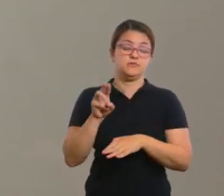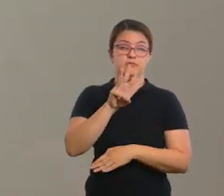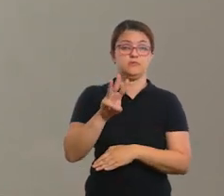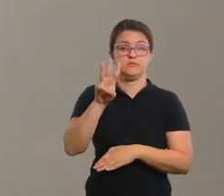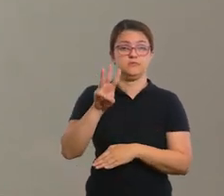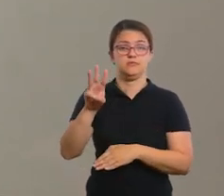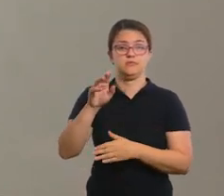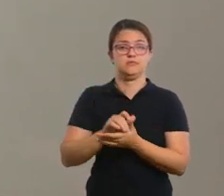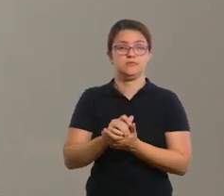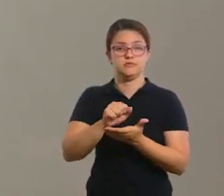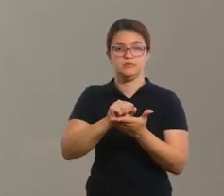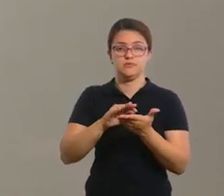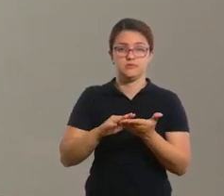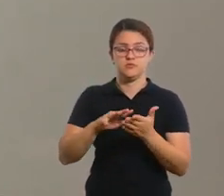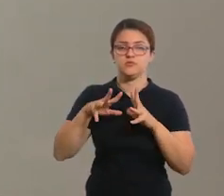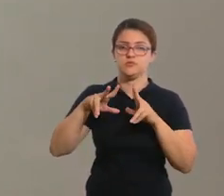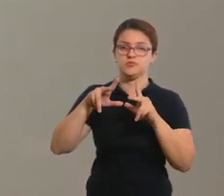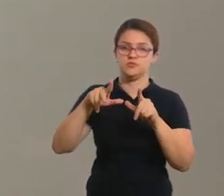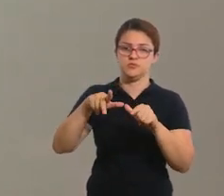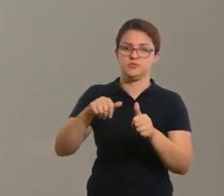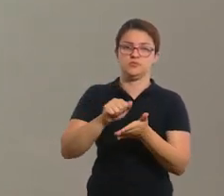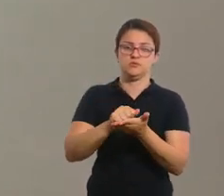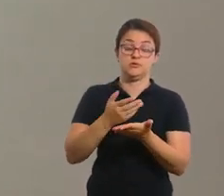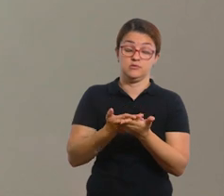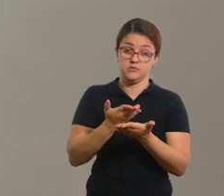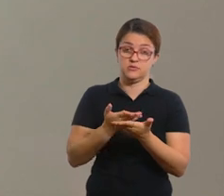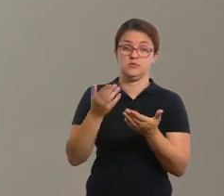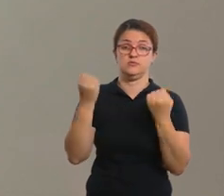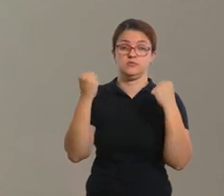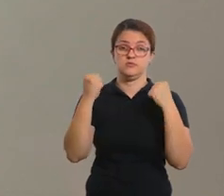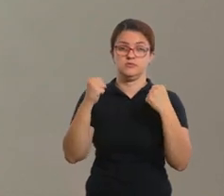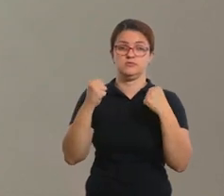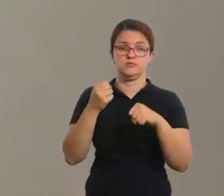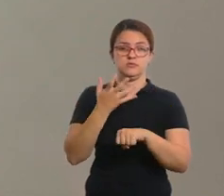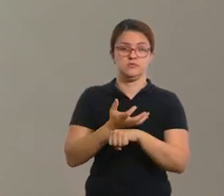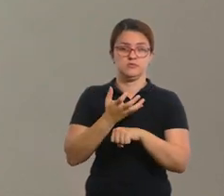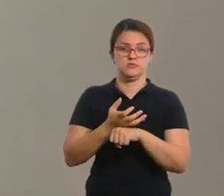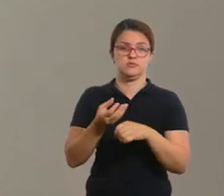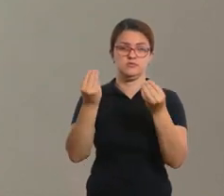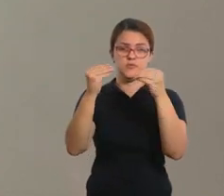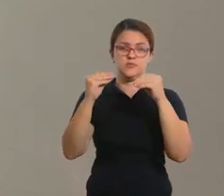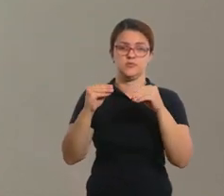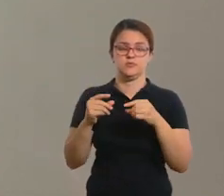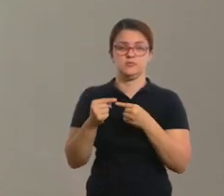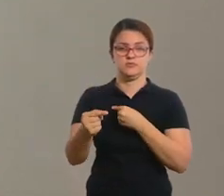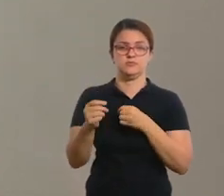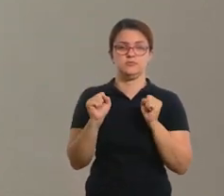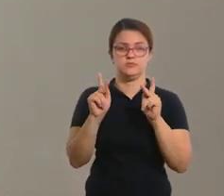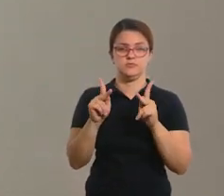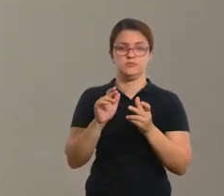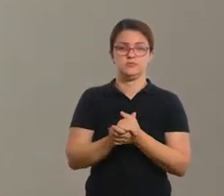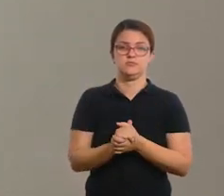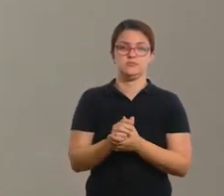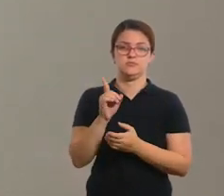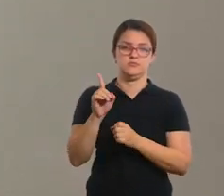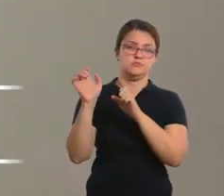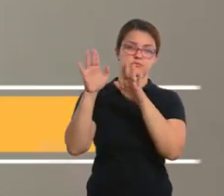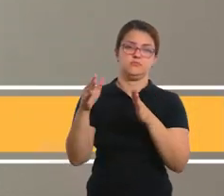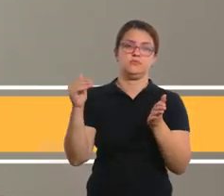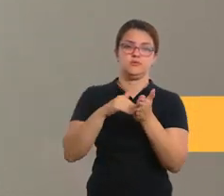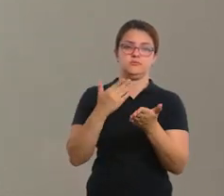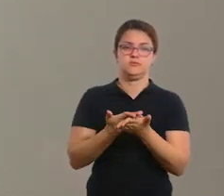acompanhem o link Missão de Casa, que lá tem todas as aulas de Educação Física e de outras matérias também, que a gente alimenta a cada semana, ok?